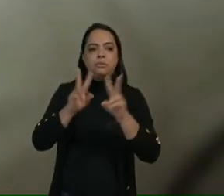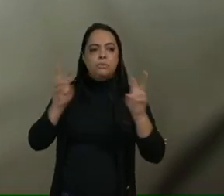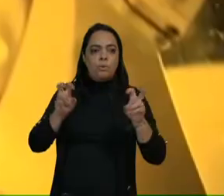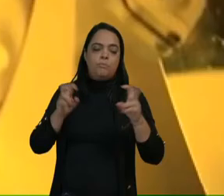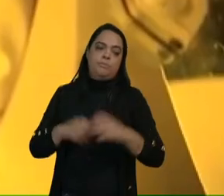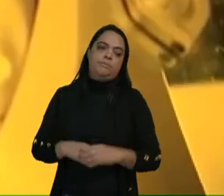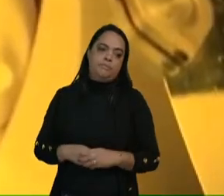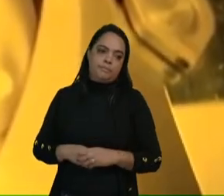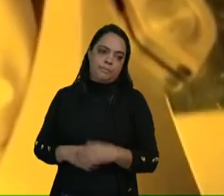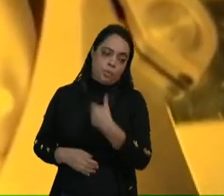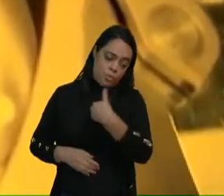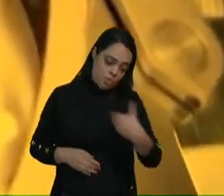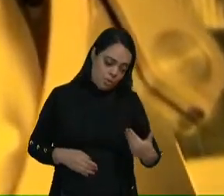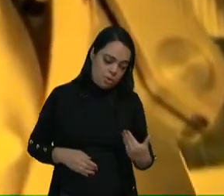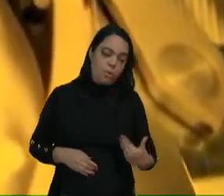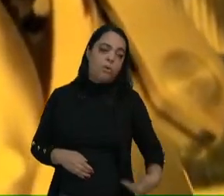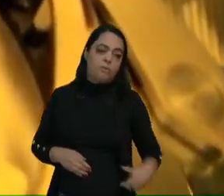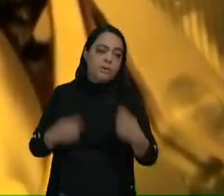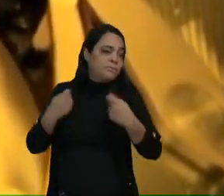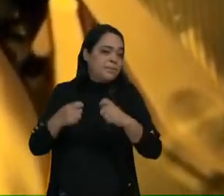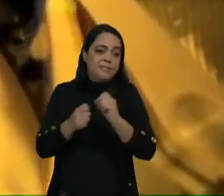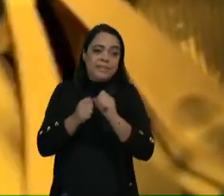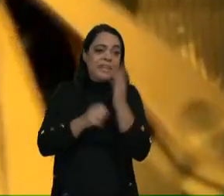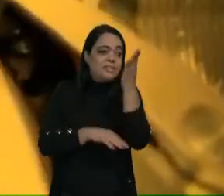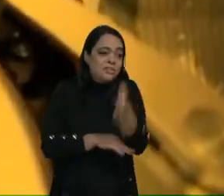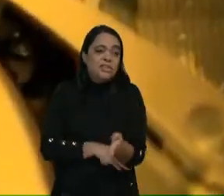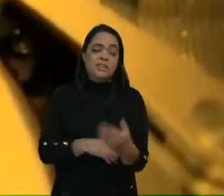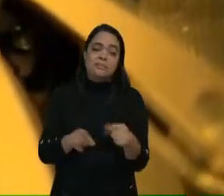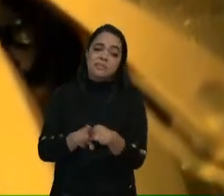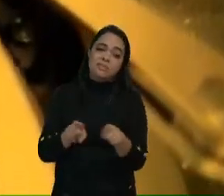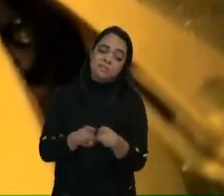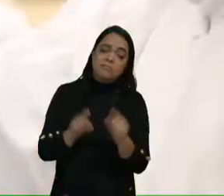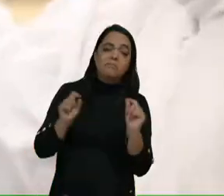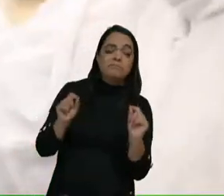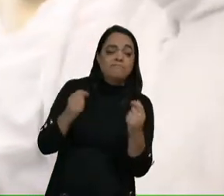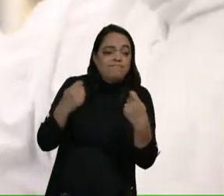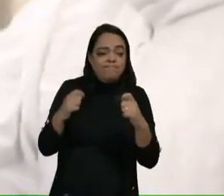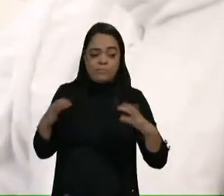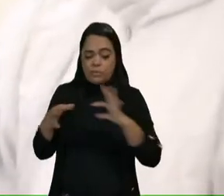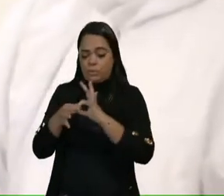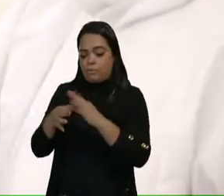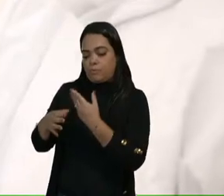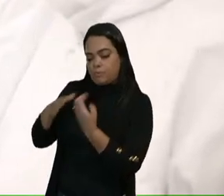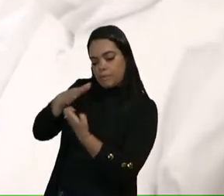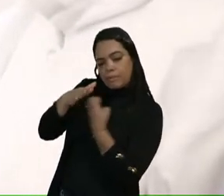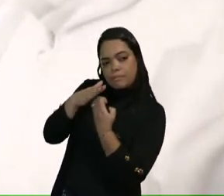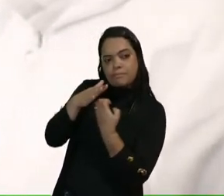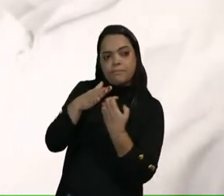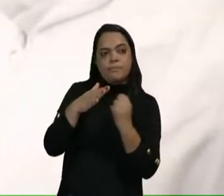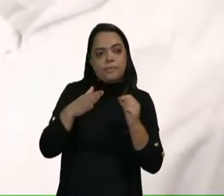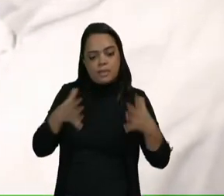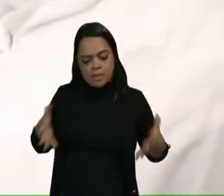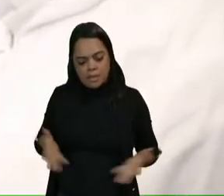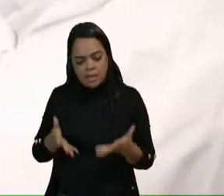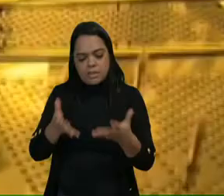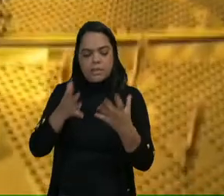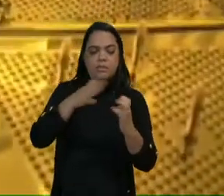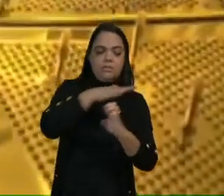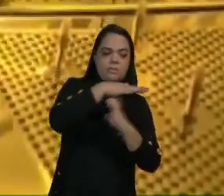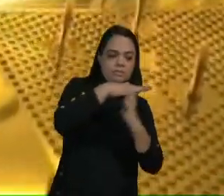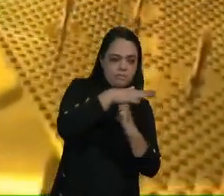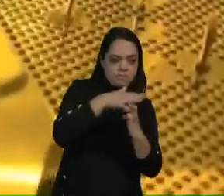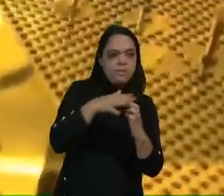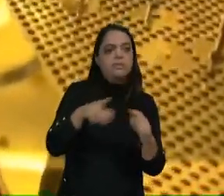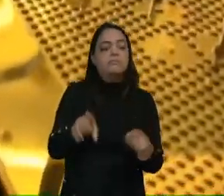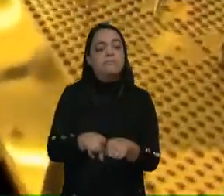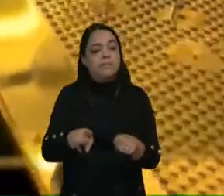público tem que fazer isso diretamente e também em conjunto com as empresas, muitas vezes estimulando as empresas a fazer isso,